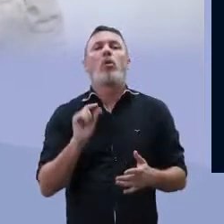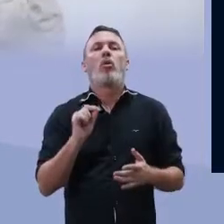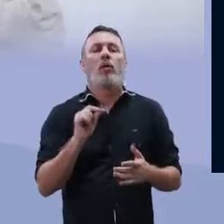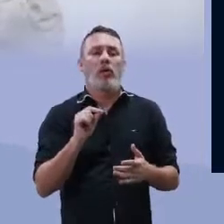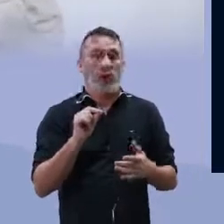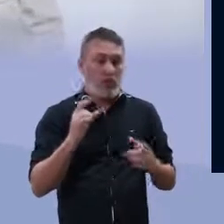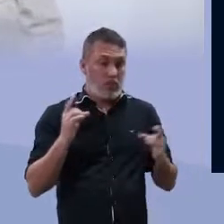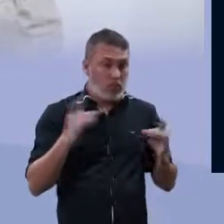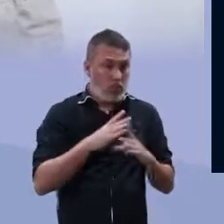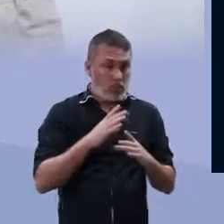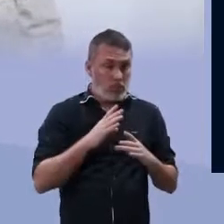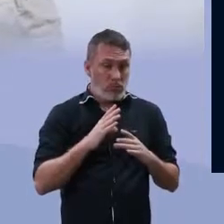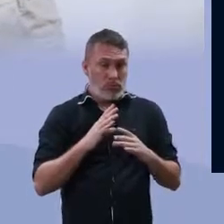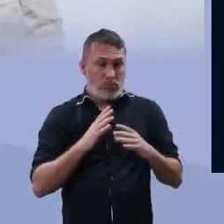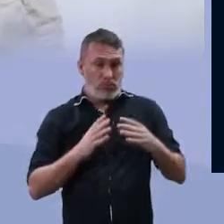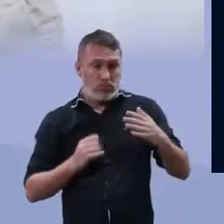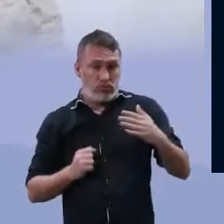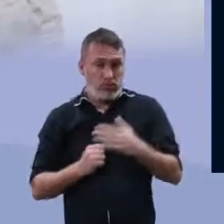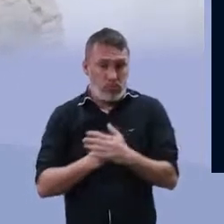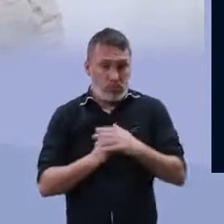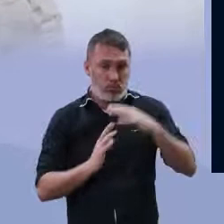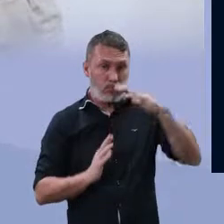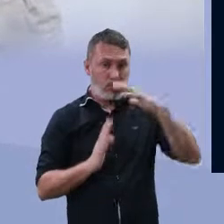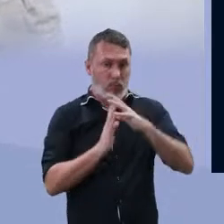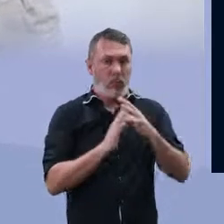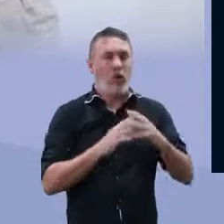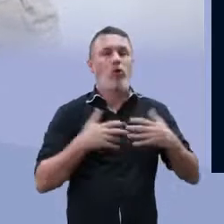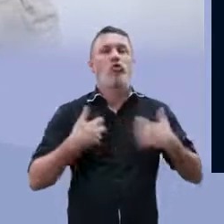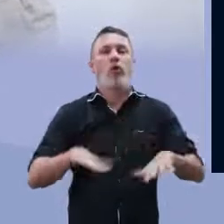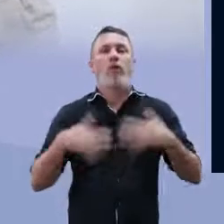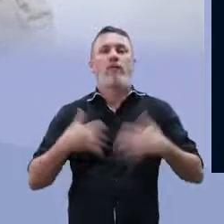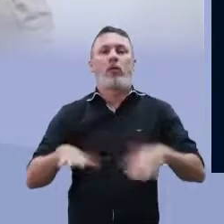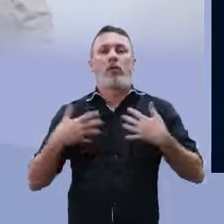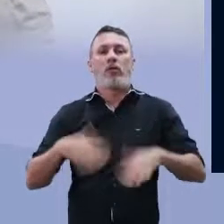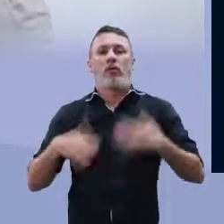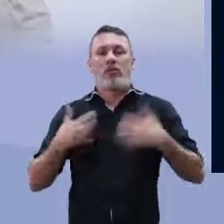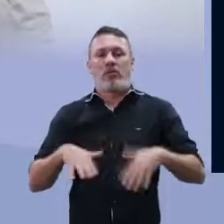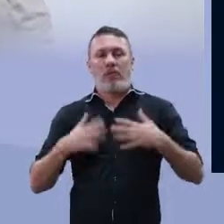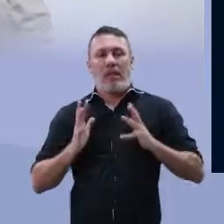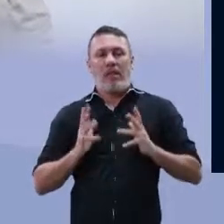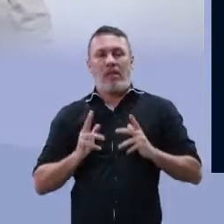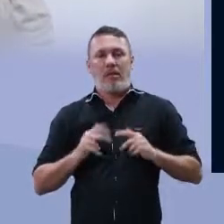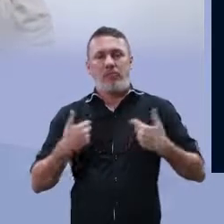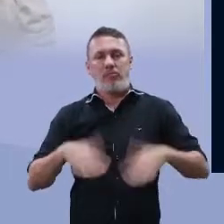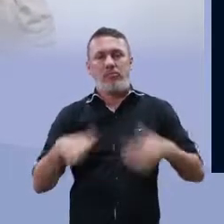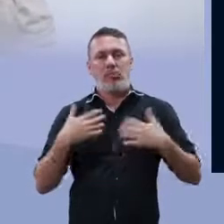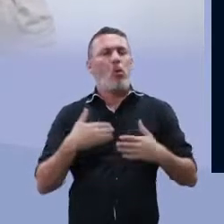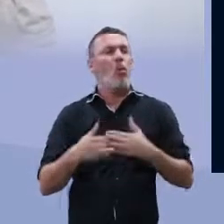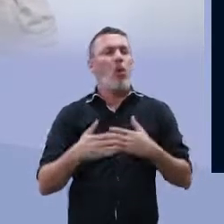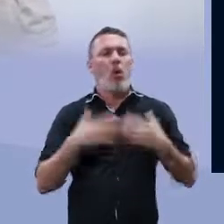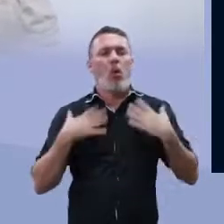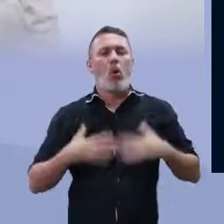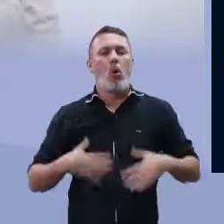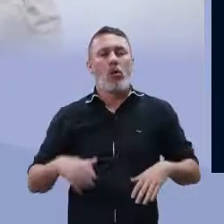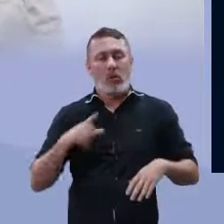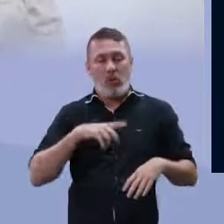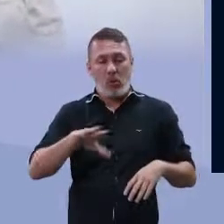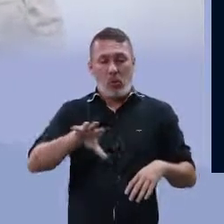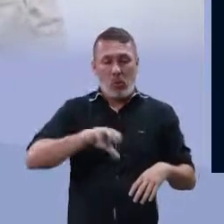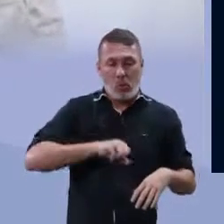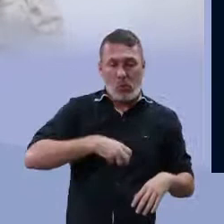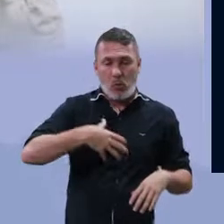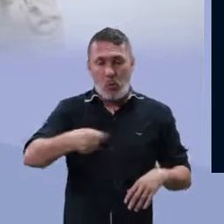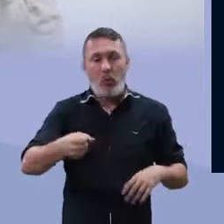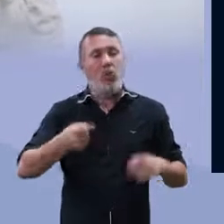elimina isso para fora do corpo, através de um processo chamado de clasmocitose. E ele pode eliminar isso por qualquer